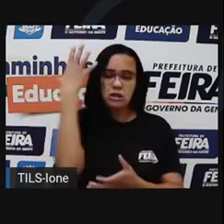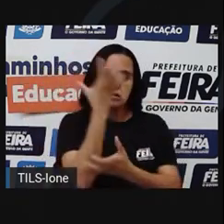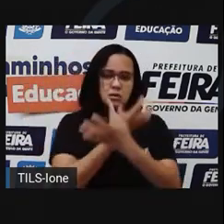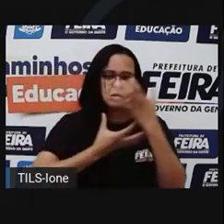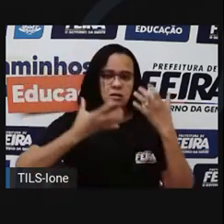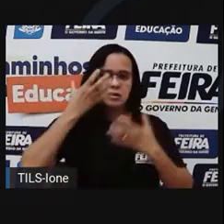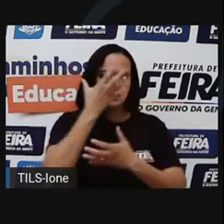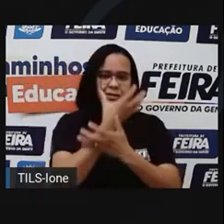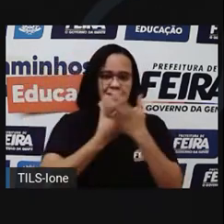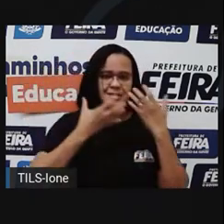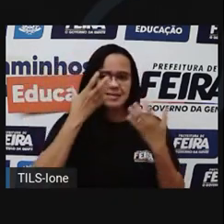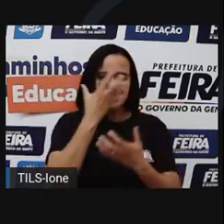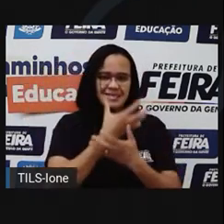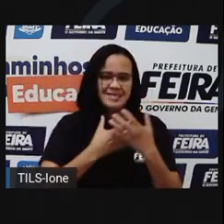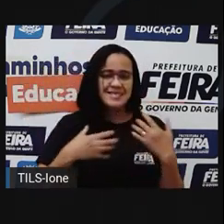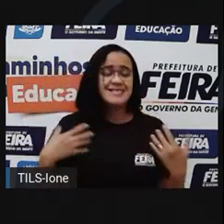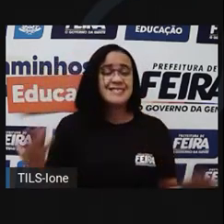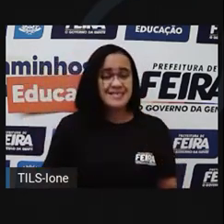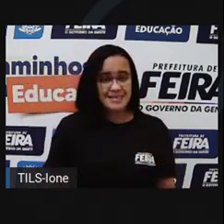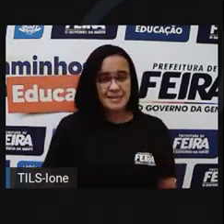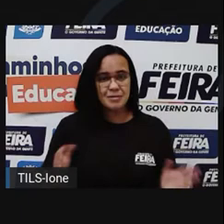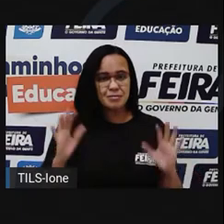Quem gostou, bate palma!